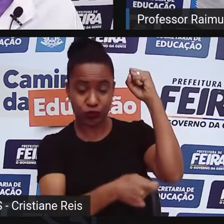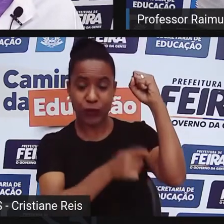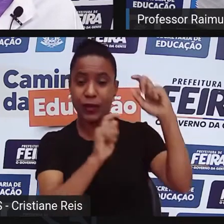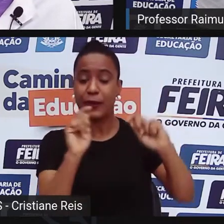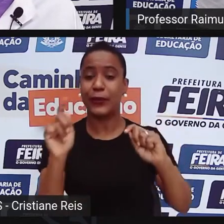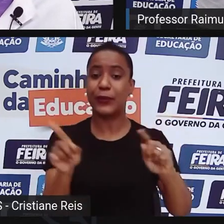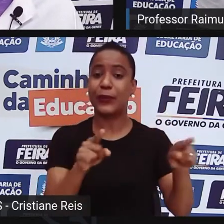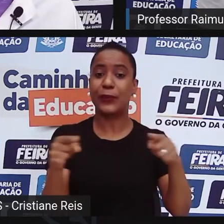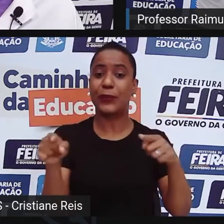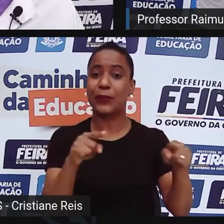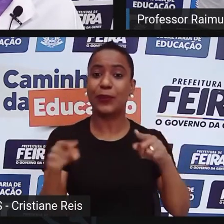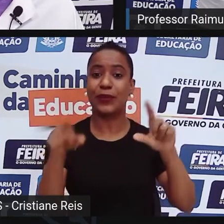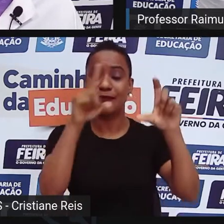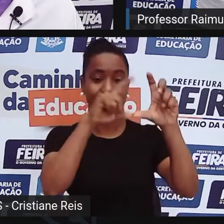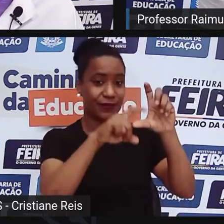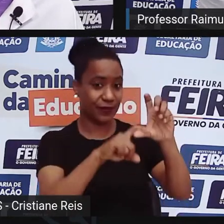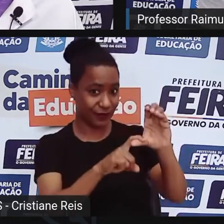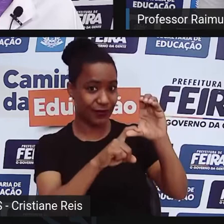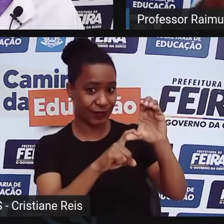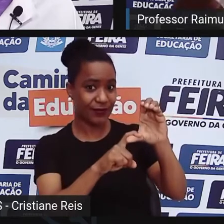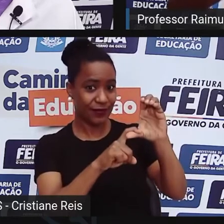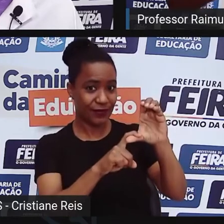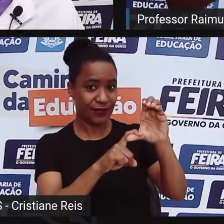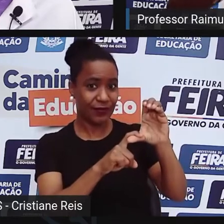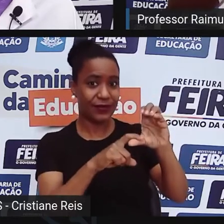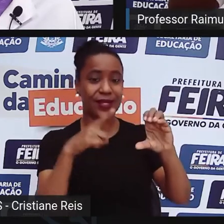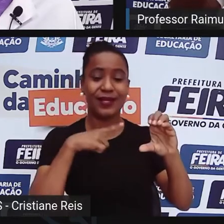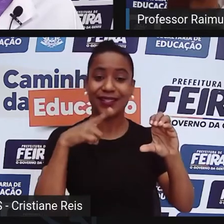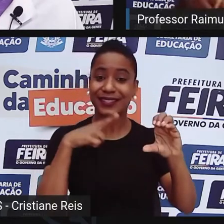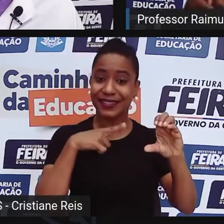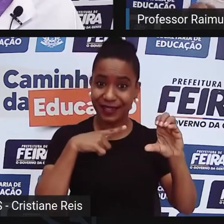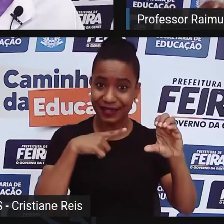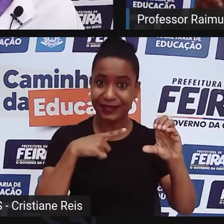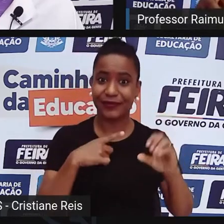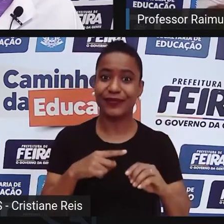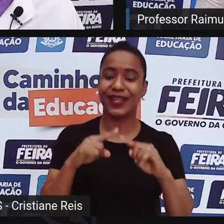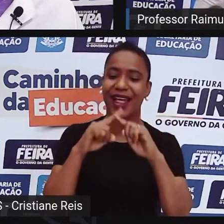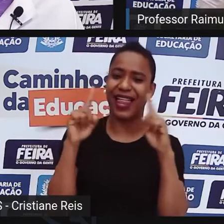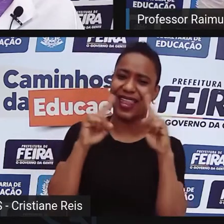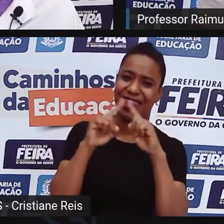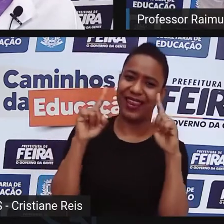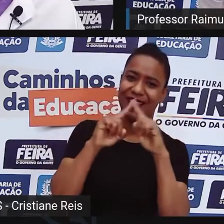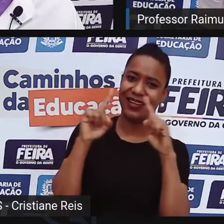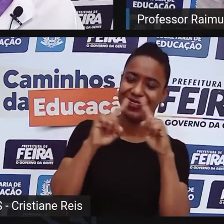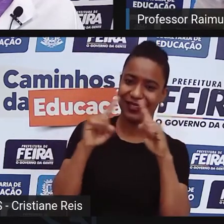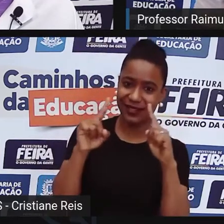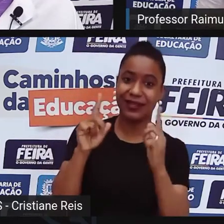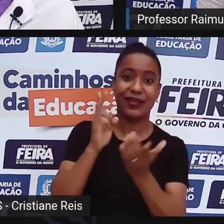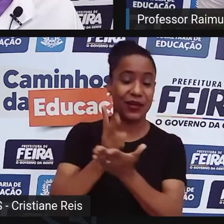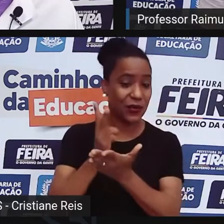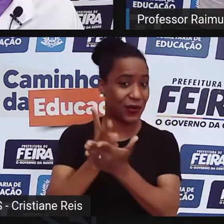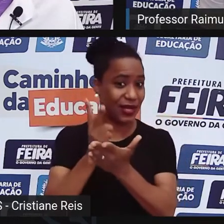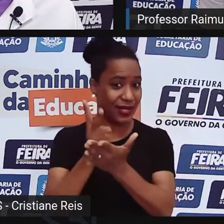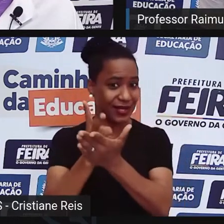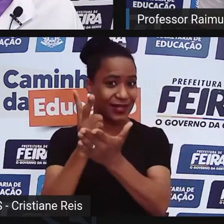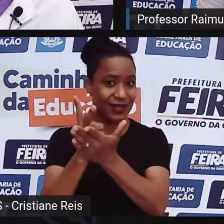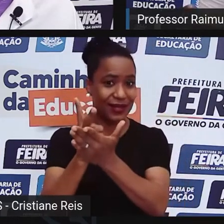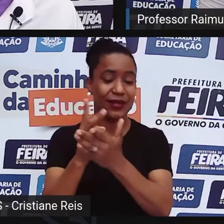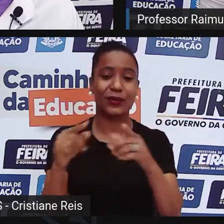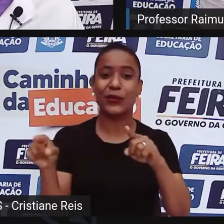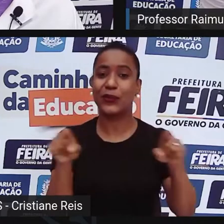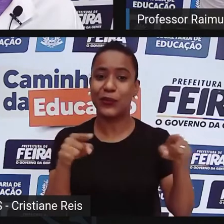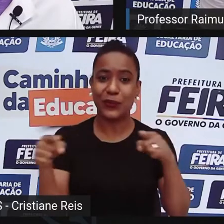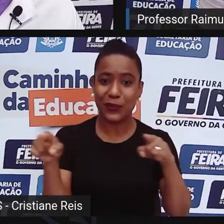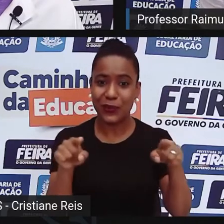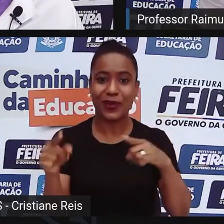que se chama Ladainha, né? É um rito de sempre quando começar a roda, canta uma ladainha, conta